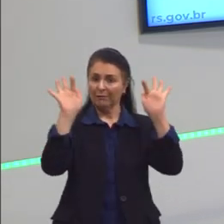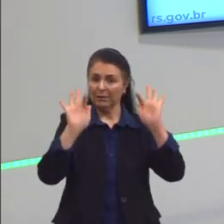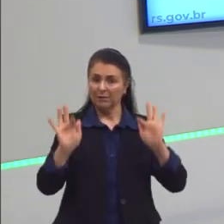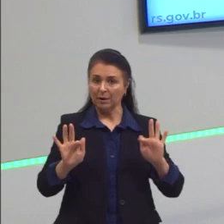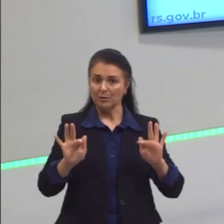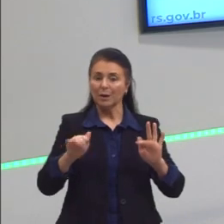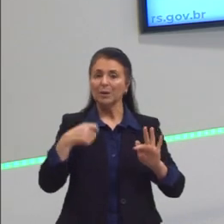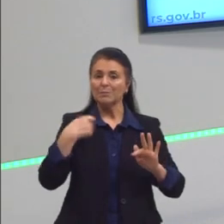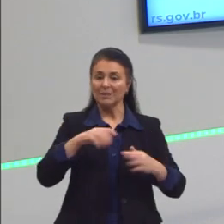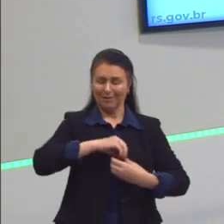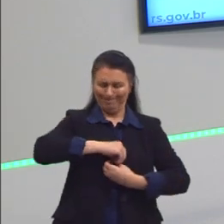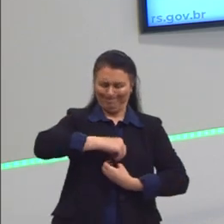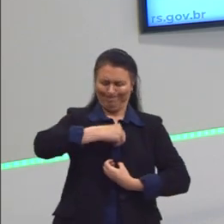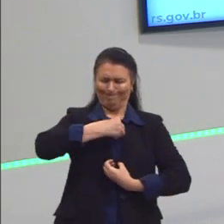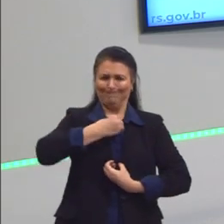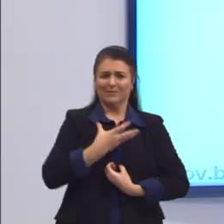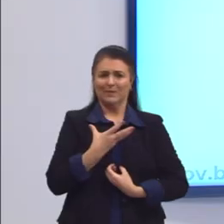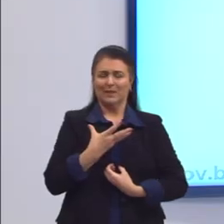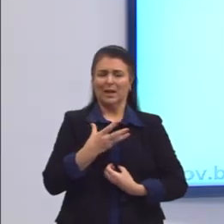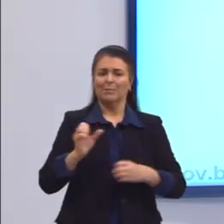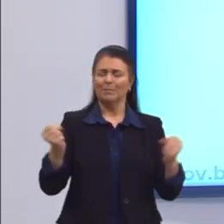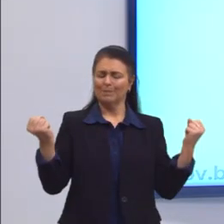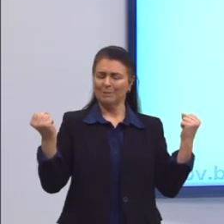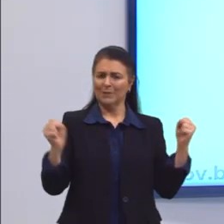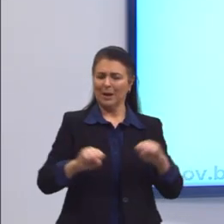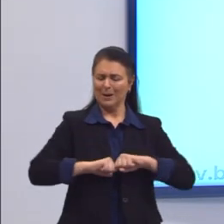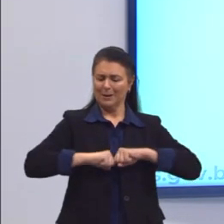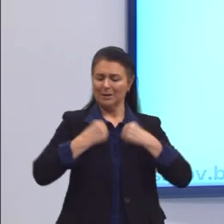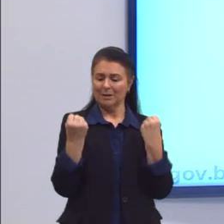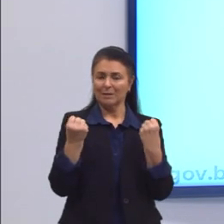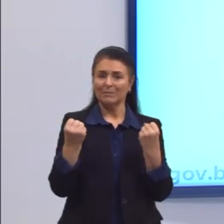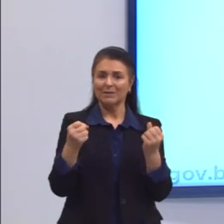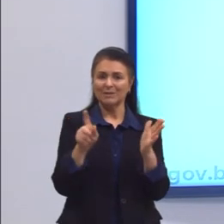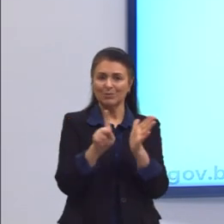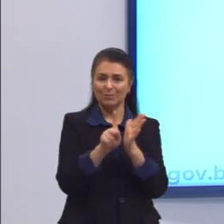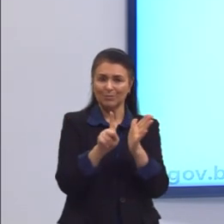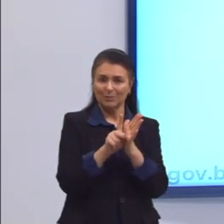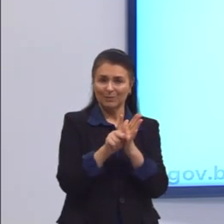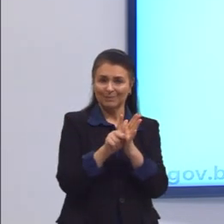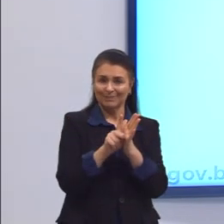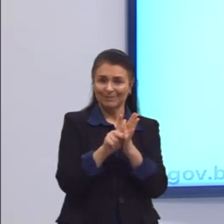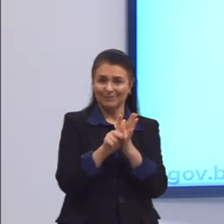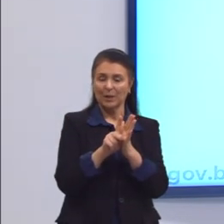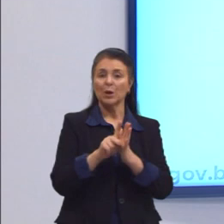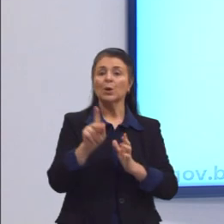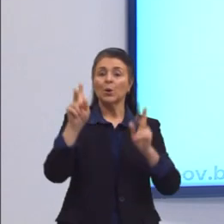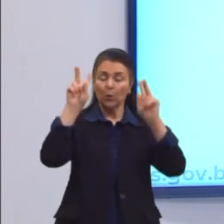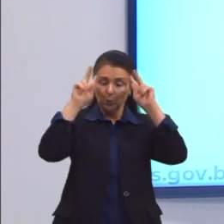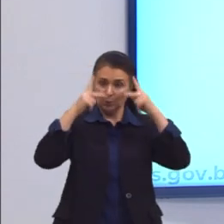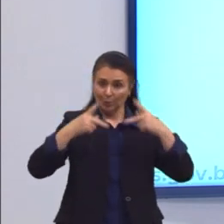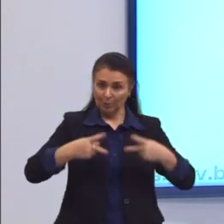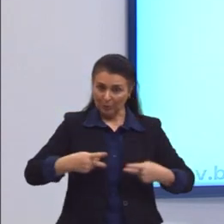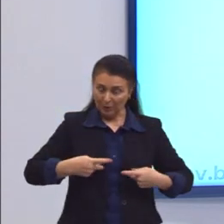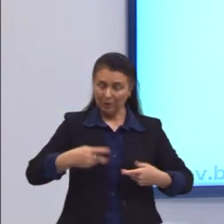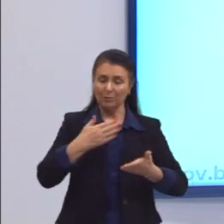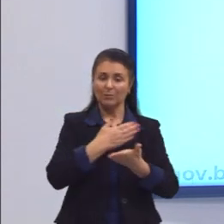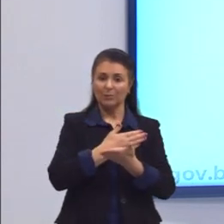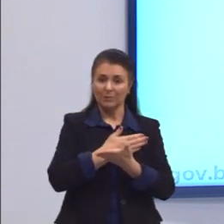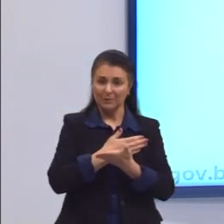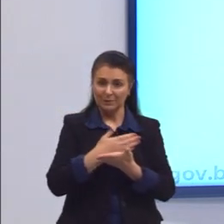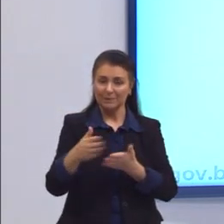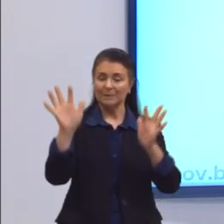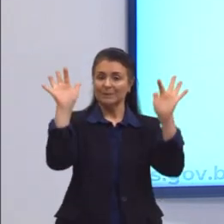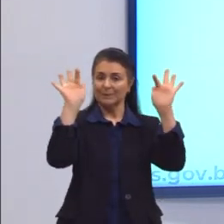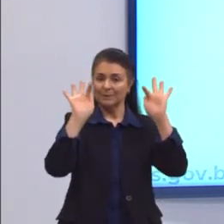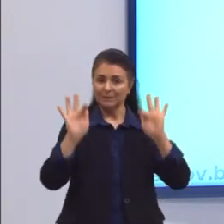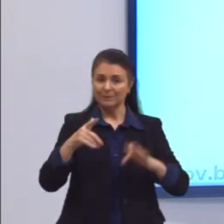potência. Lembra do ato e potência do Aristóteles? Está aqui de novo. O ser humano, para ser feliz, deve realizar a sua potência, que é a